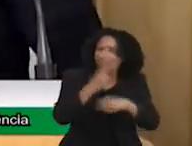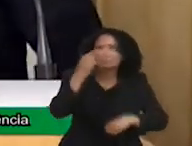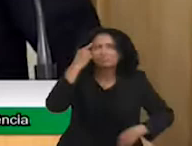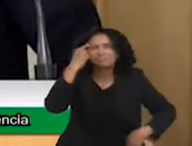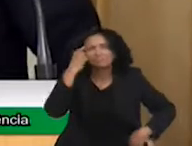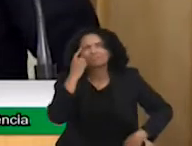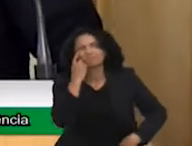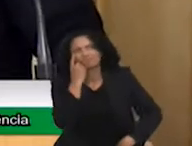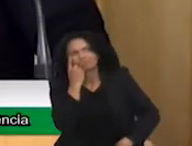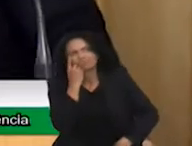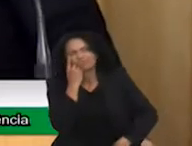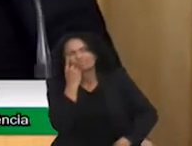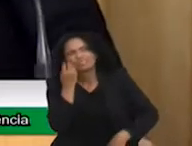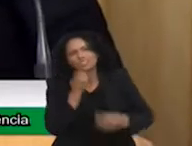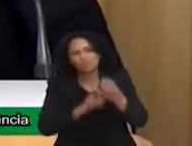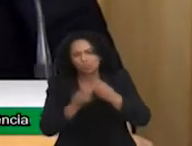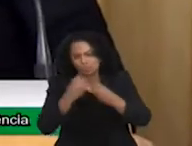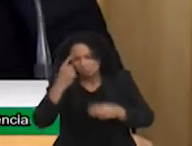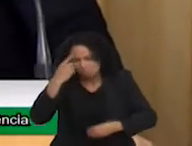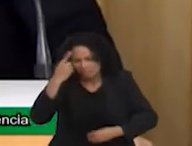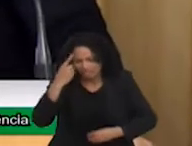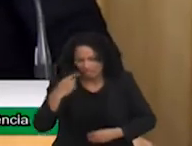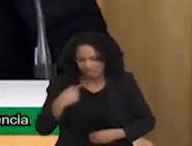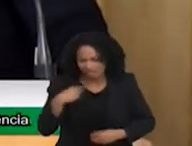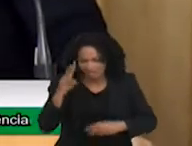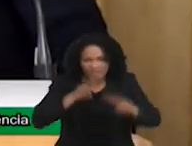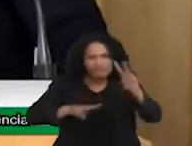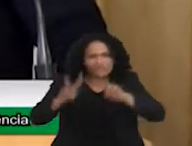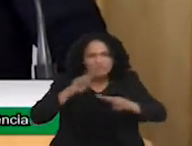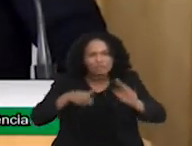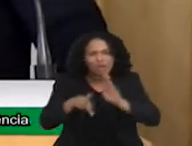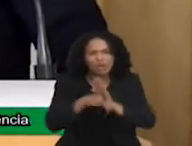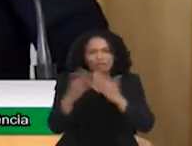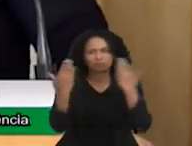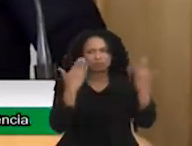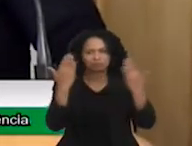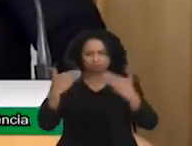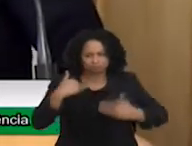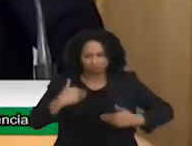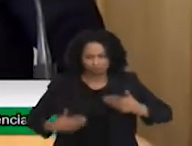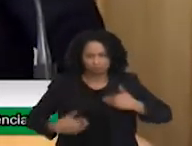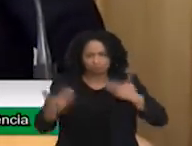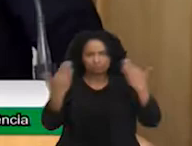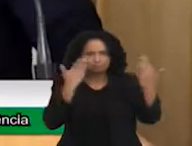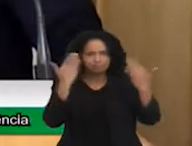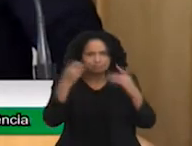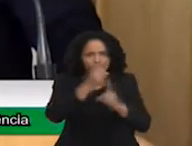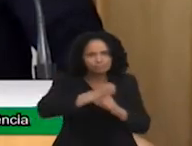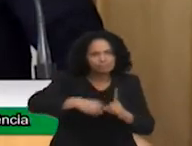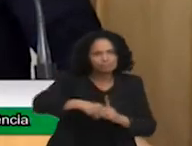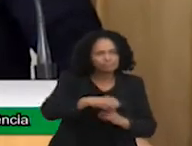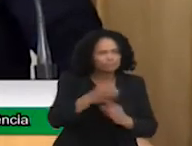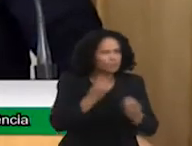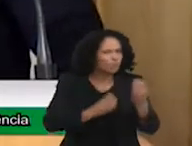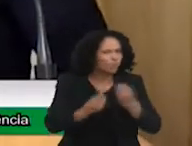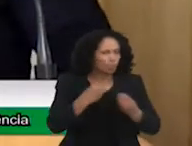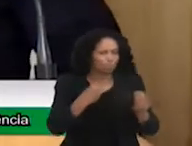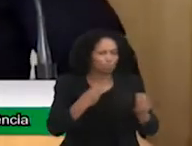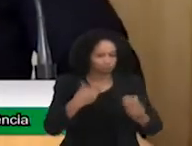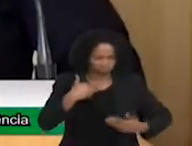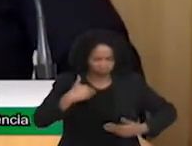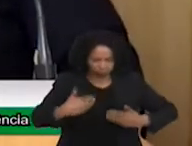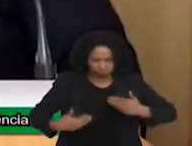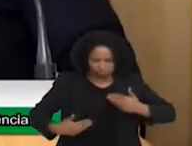a visão biopsico-social desta forma? Não dá. Então, quando que veio a visão biopsico-social?